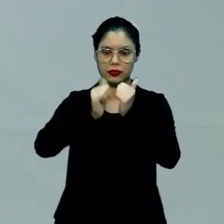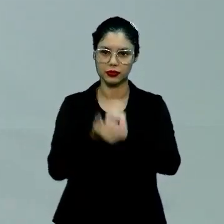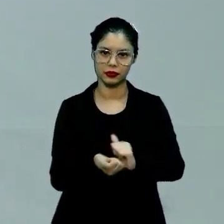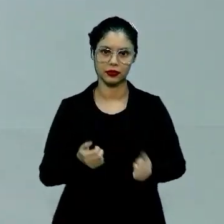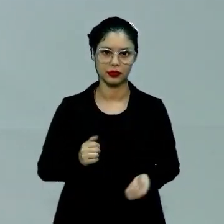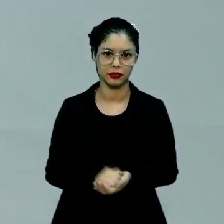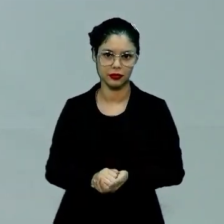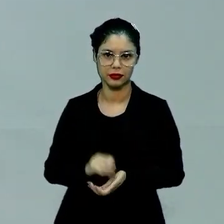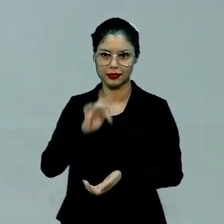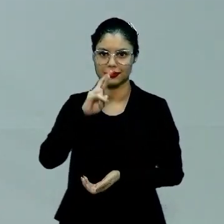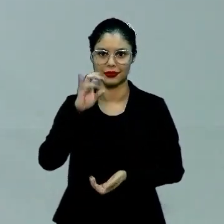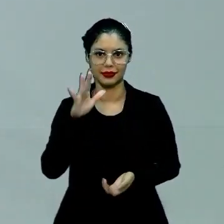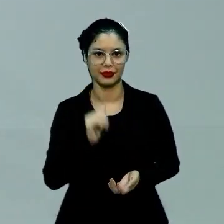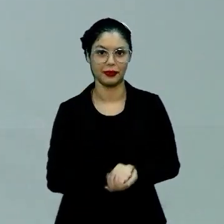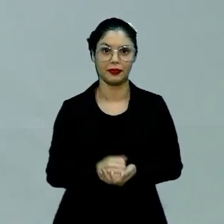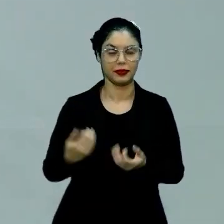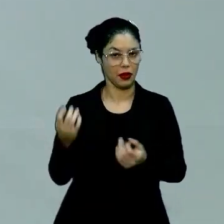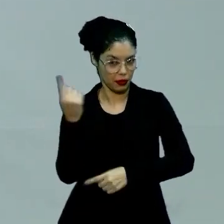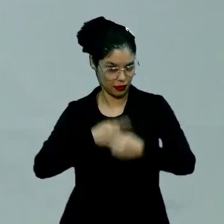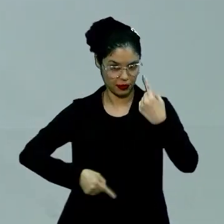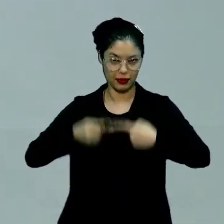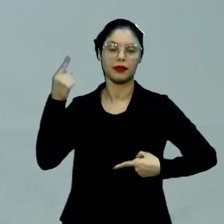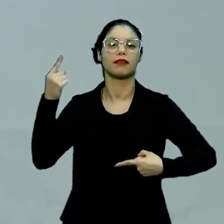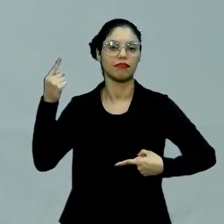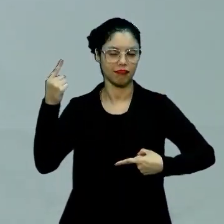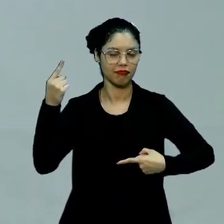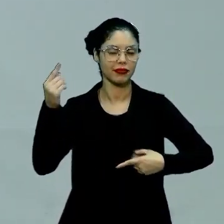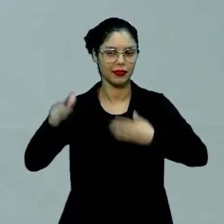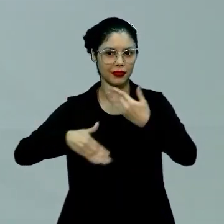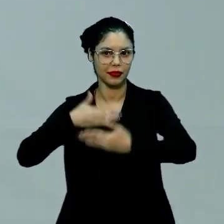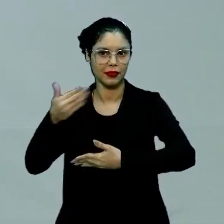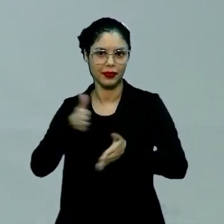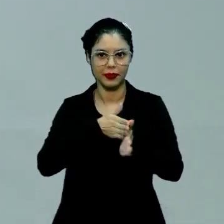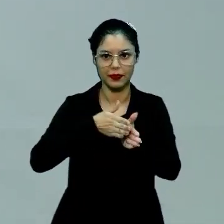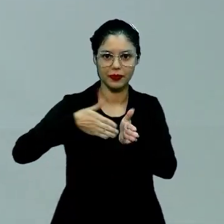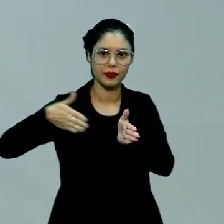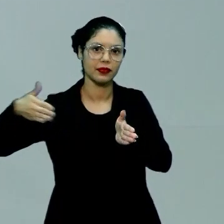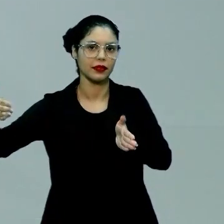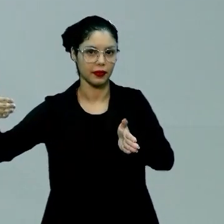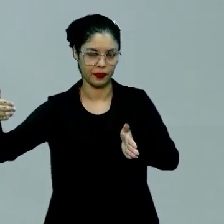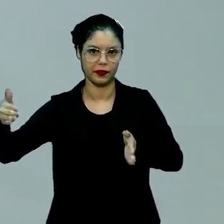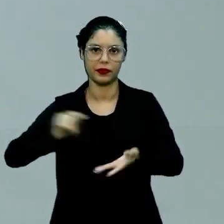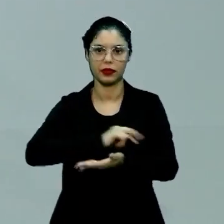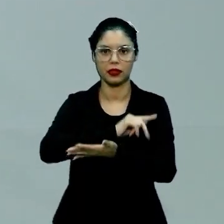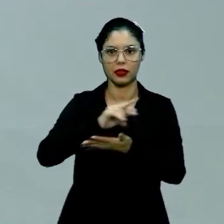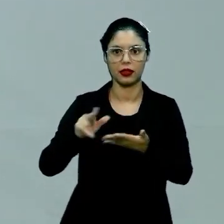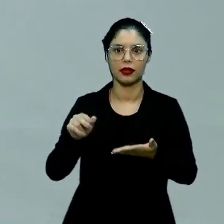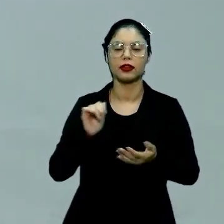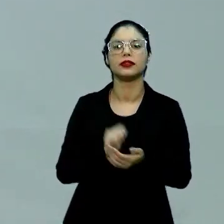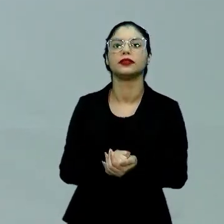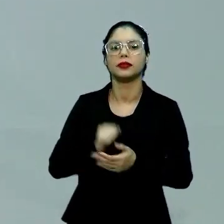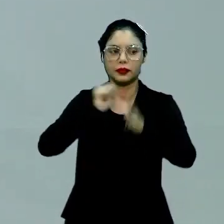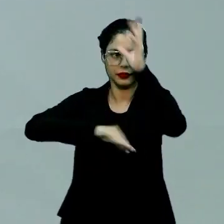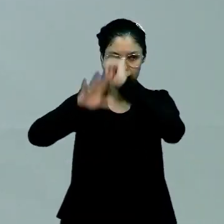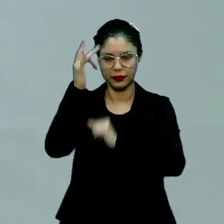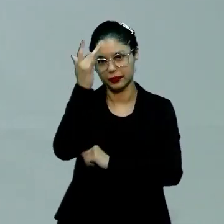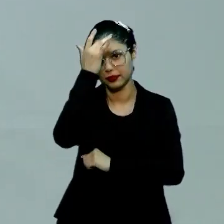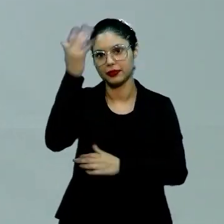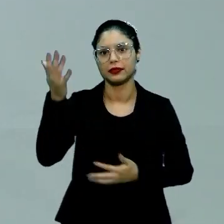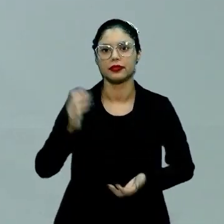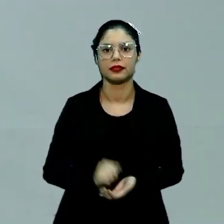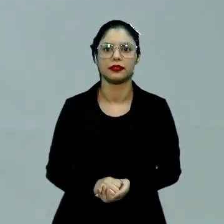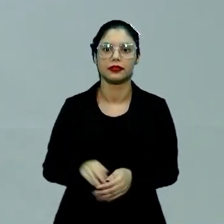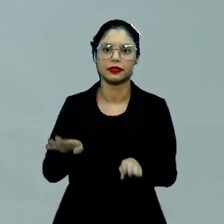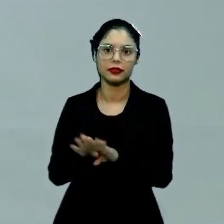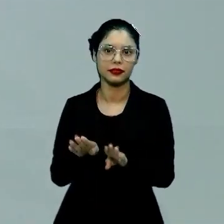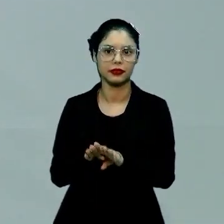com intelecto super desenvolvido porque ele perpassa por diversas áreas do conhecimento com facilidade e